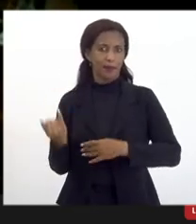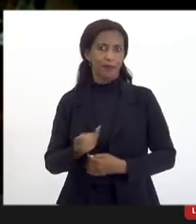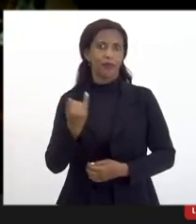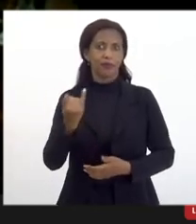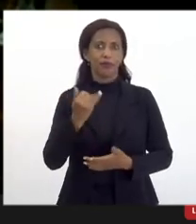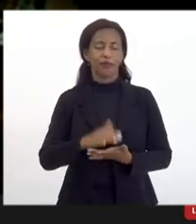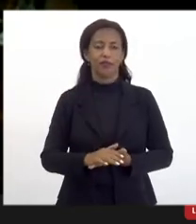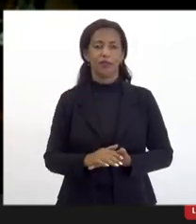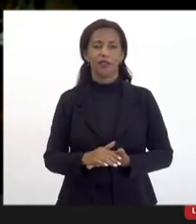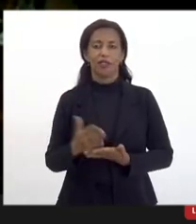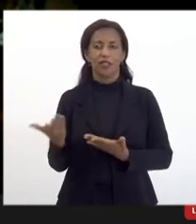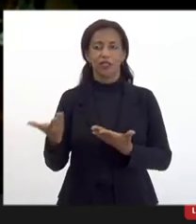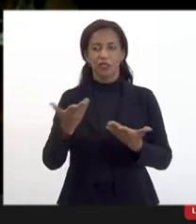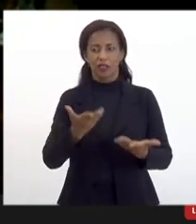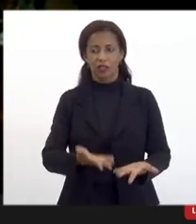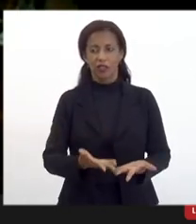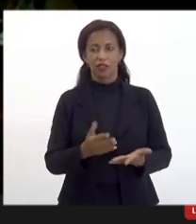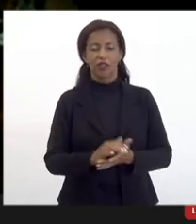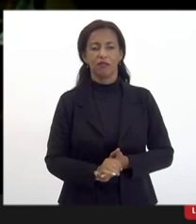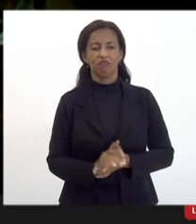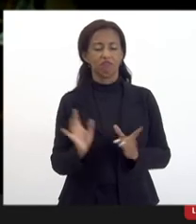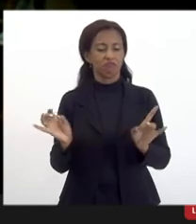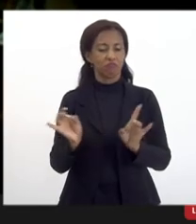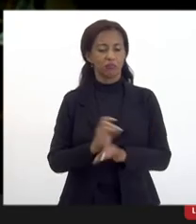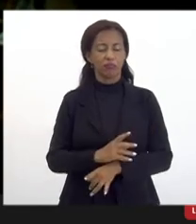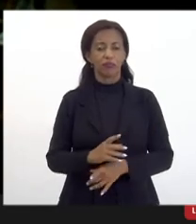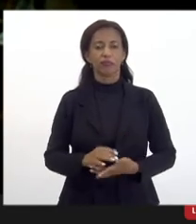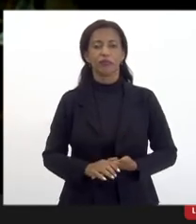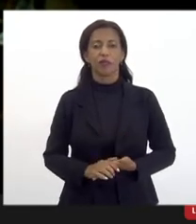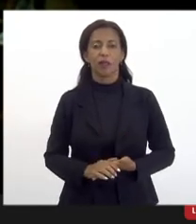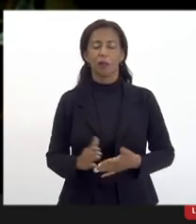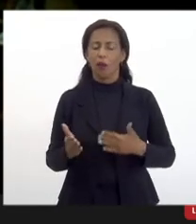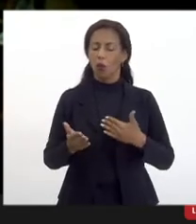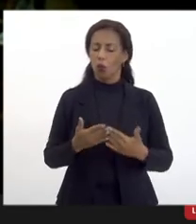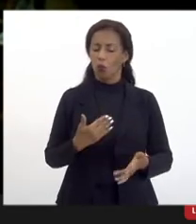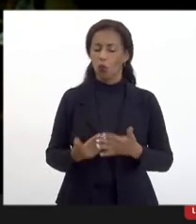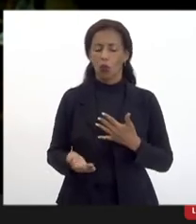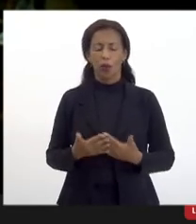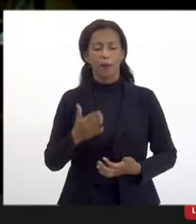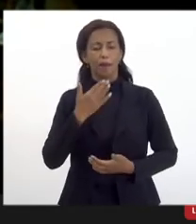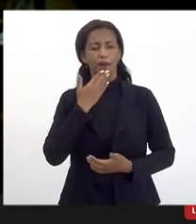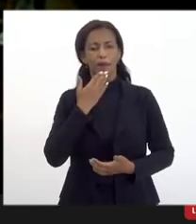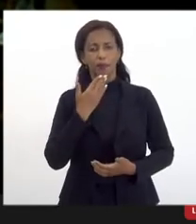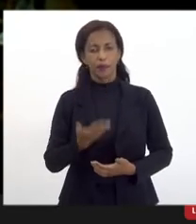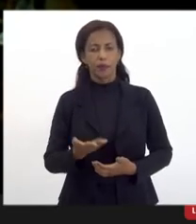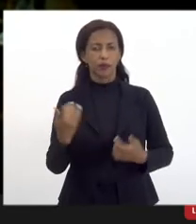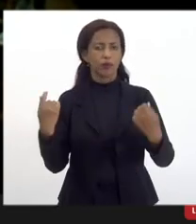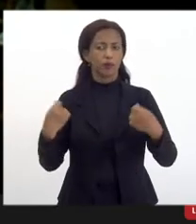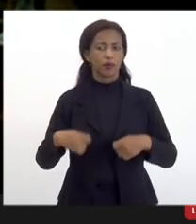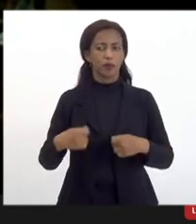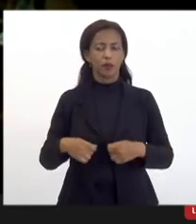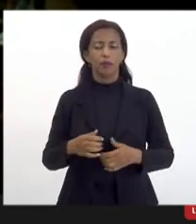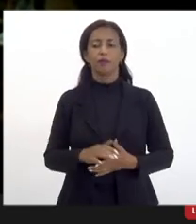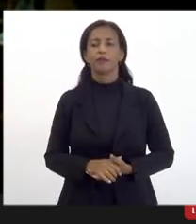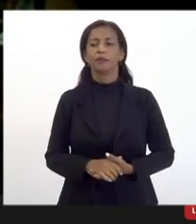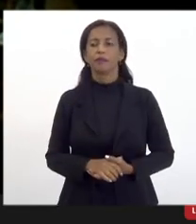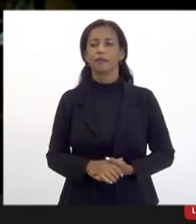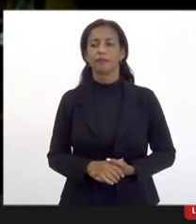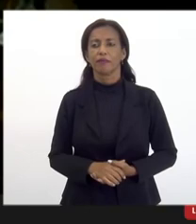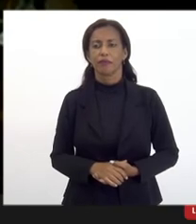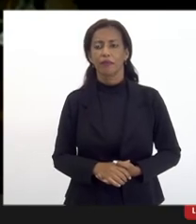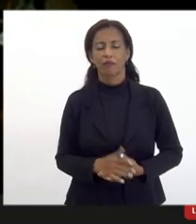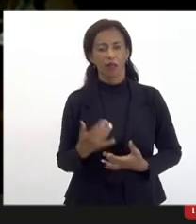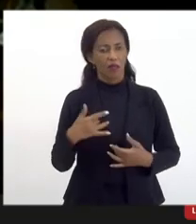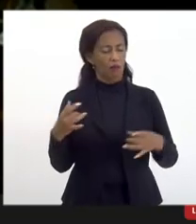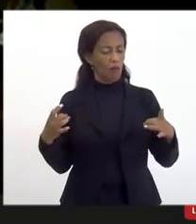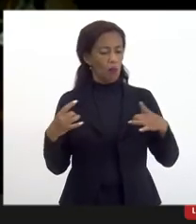a gente fica aí à disposição também para qualquer demanda que venha nesse micro que eu falei a gente está